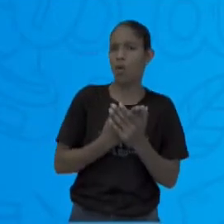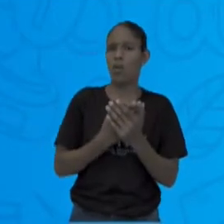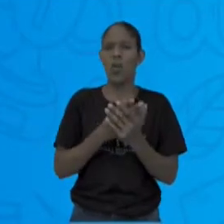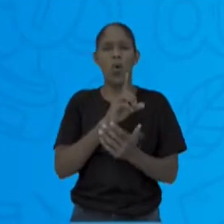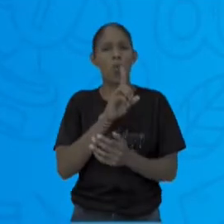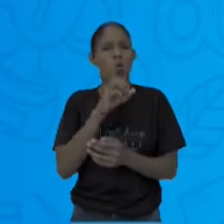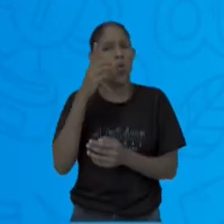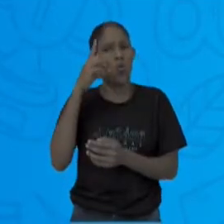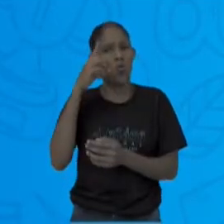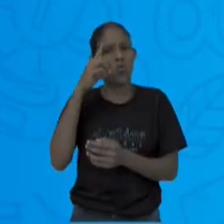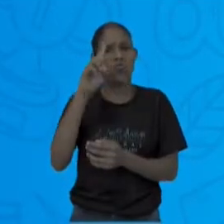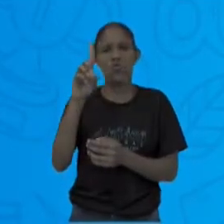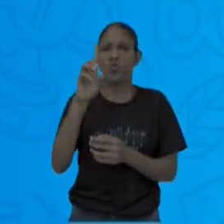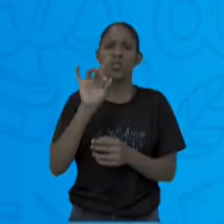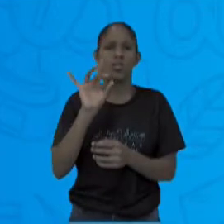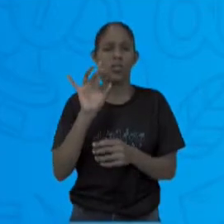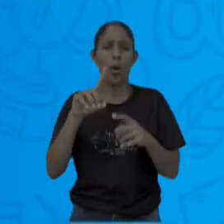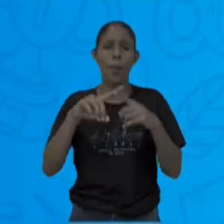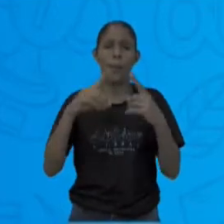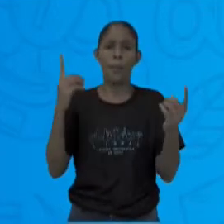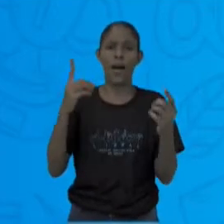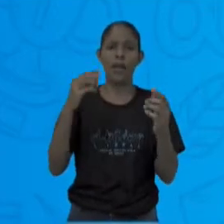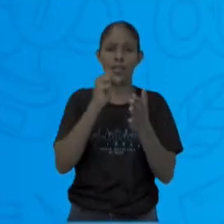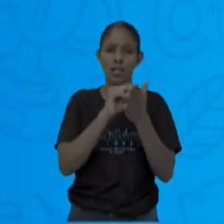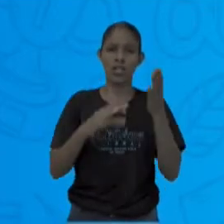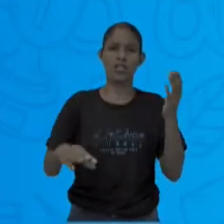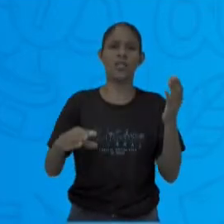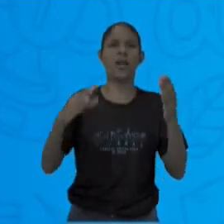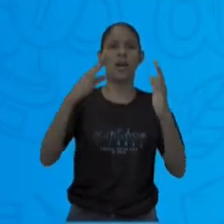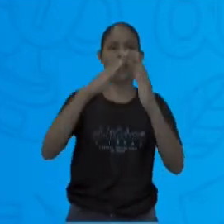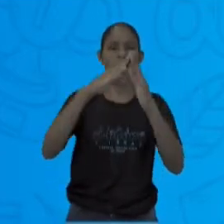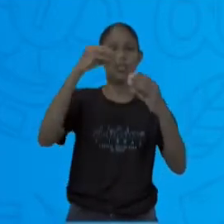vezes, você faz em casa. Chama-se EAD.